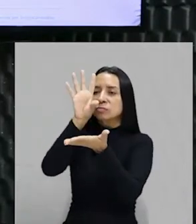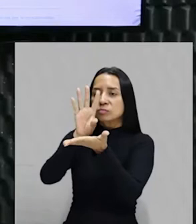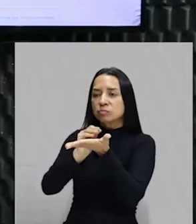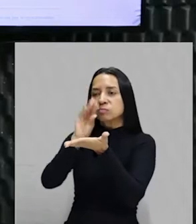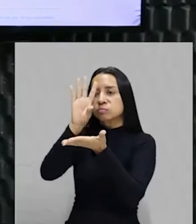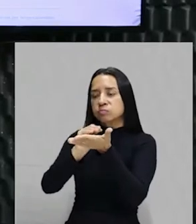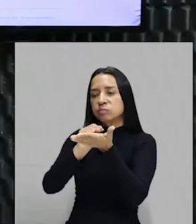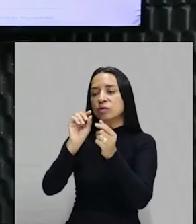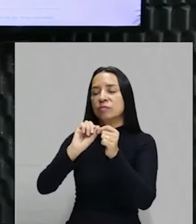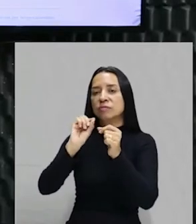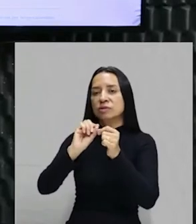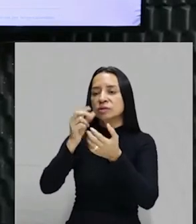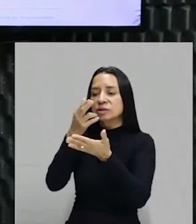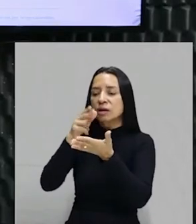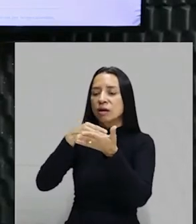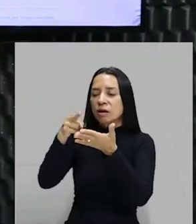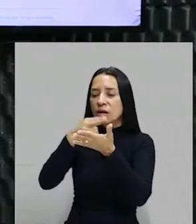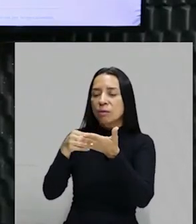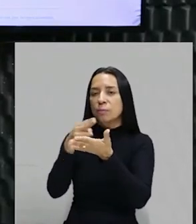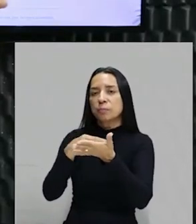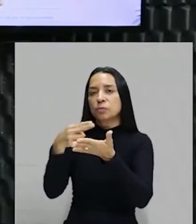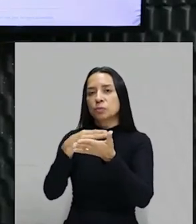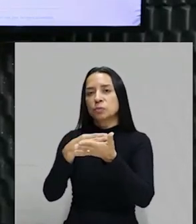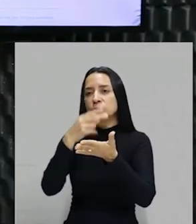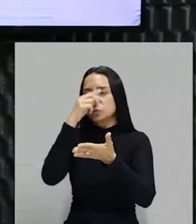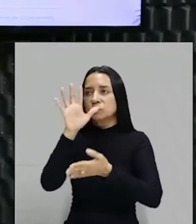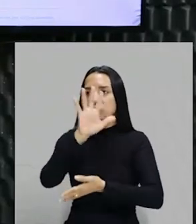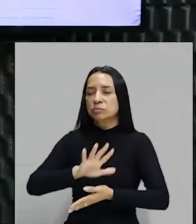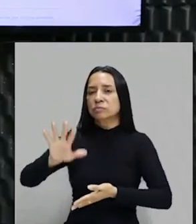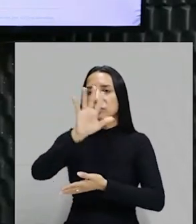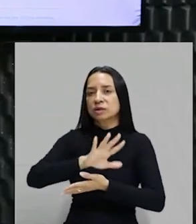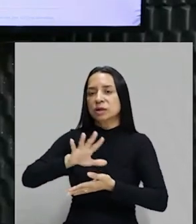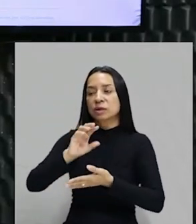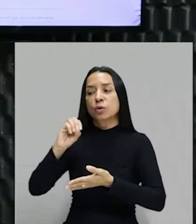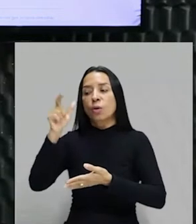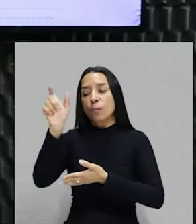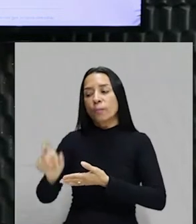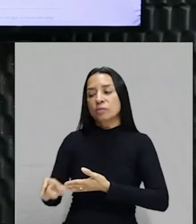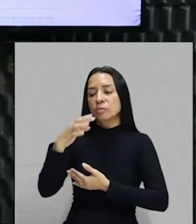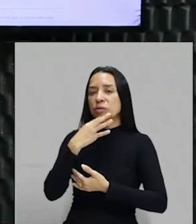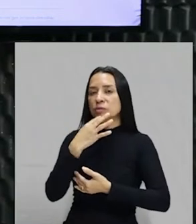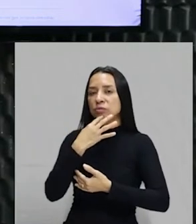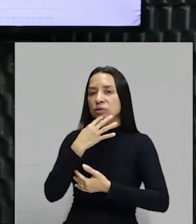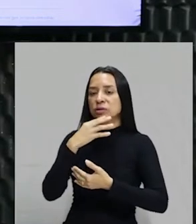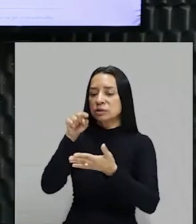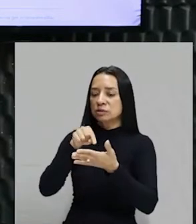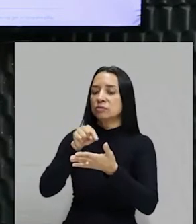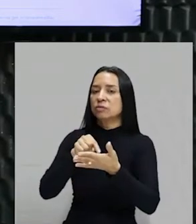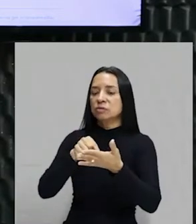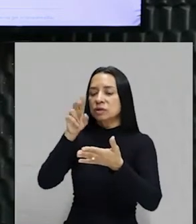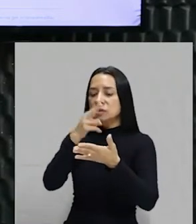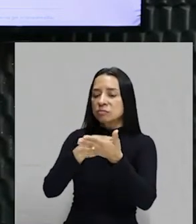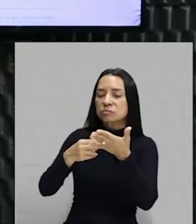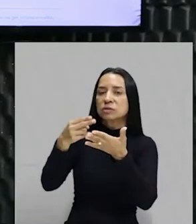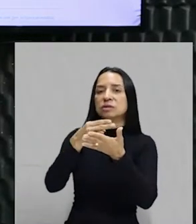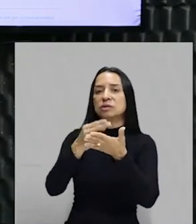a pintura de uma paisagem, a pintura de uma pessoa que era conhecida, a pintura de um acontecimento, você retratava alguma